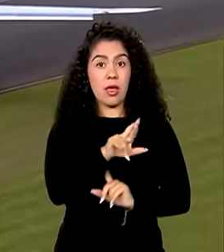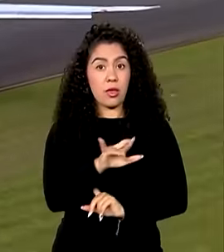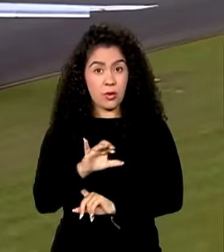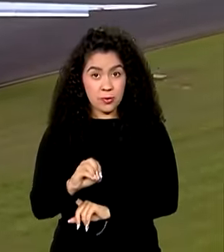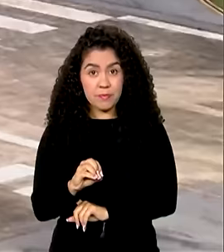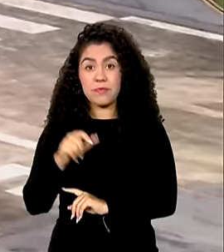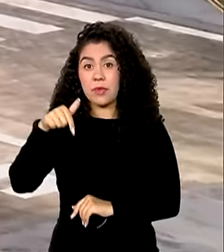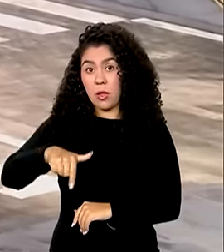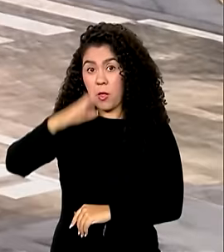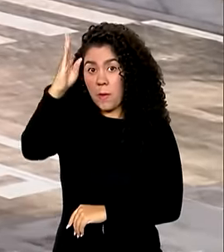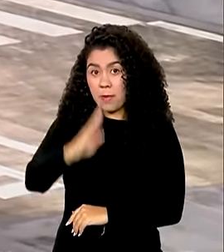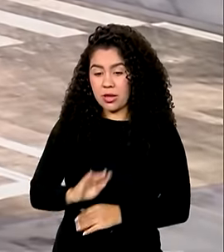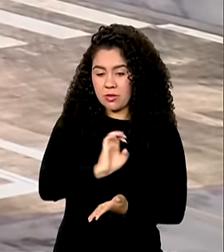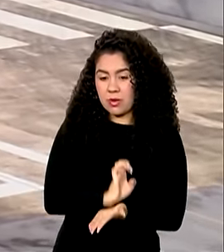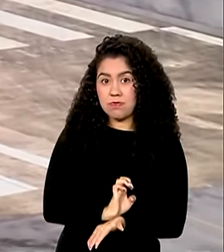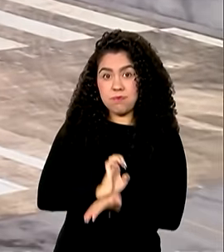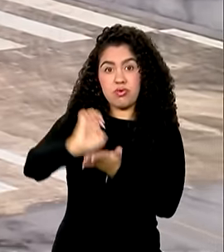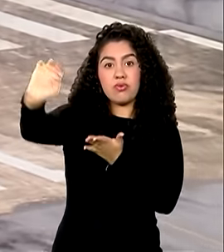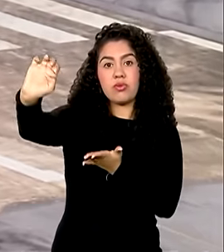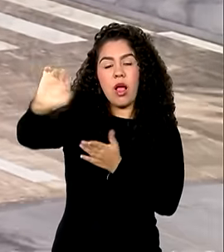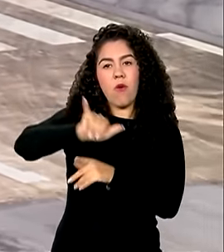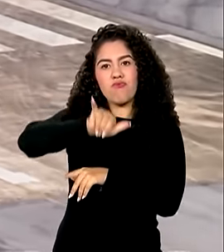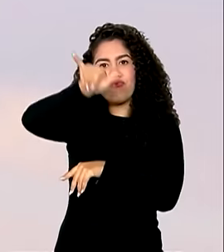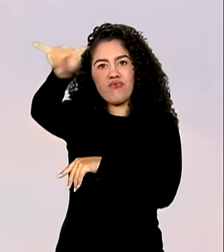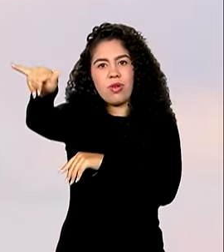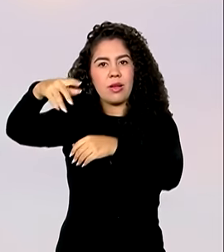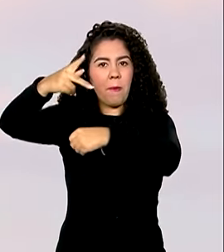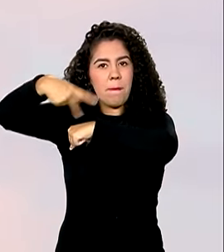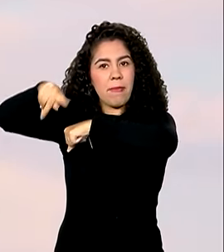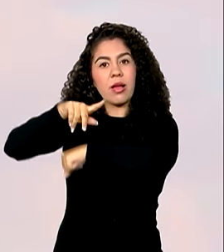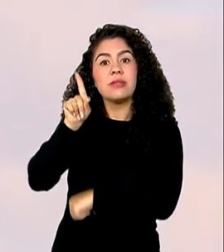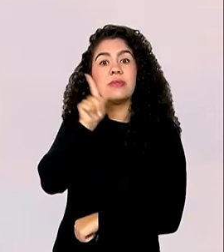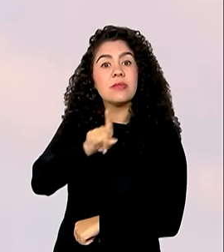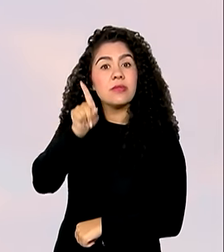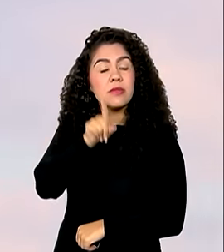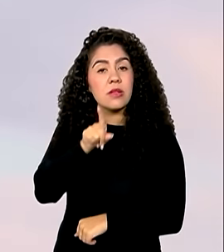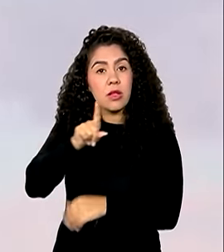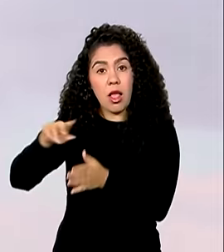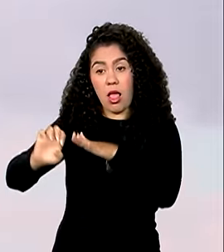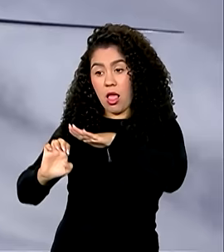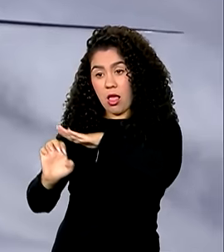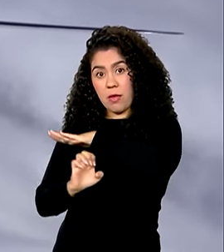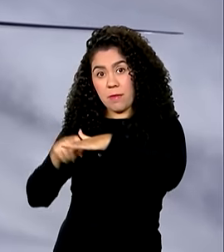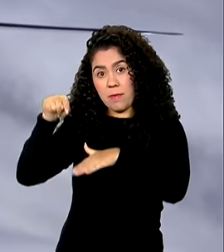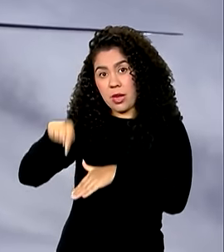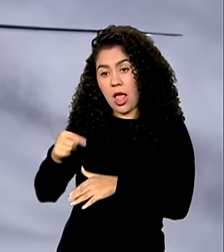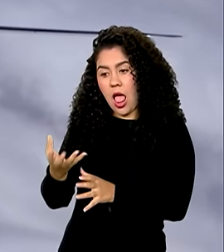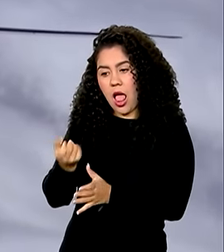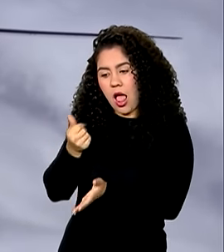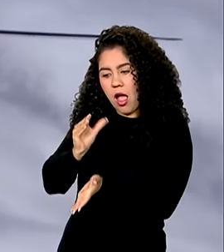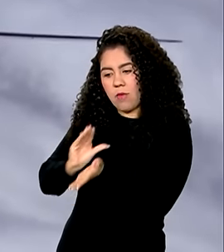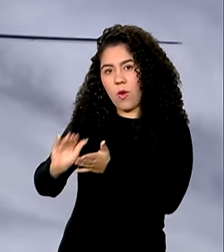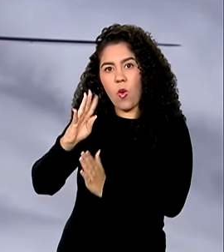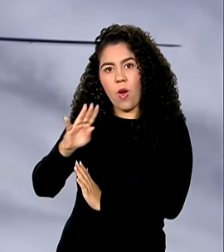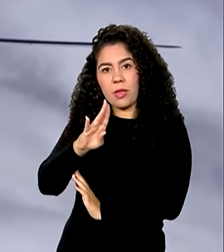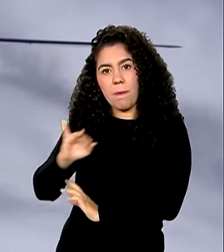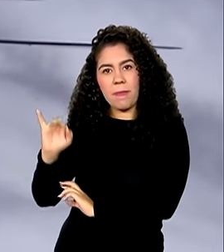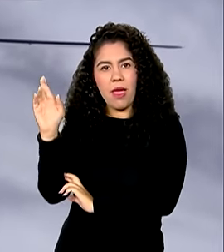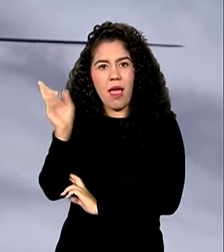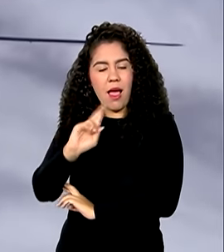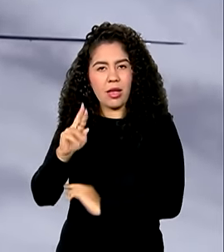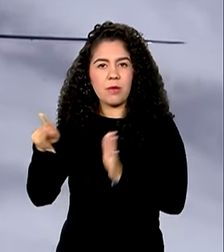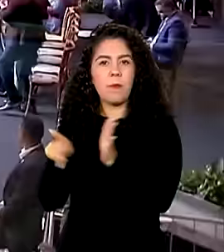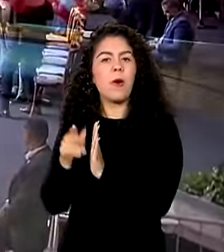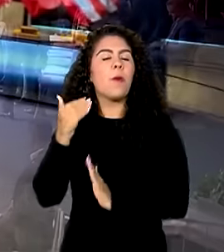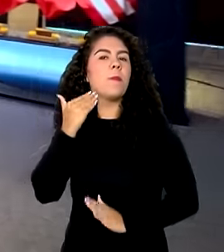Brasil vai exportar jatos para os Estados Unidos. Embraer recebe financiamento de 4 bilhões e meio de reais do